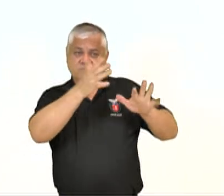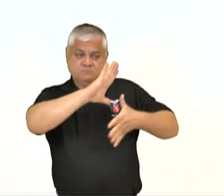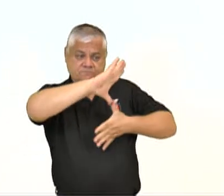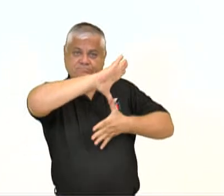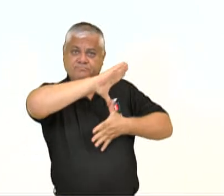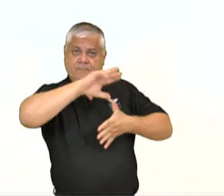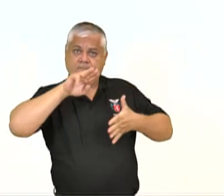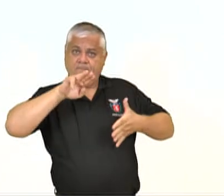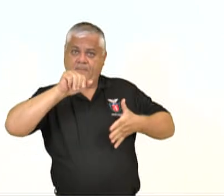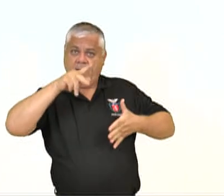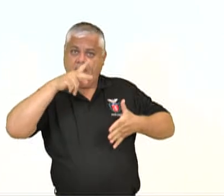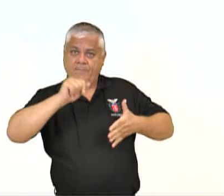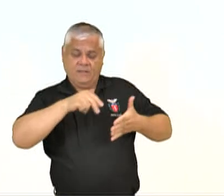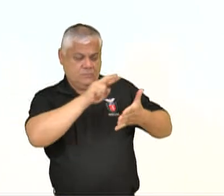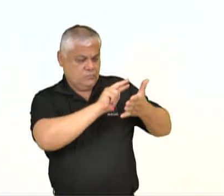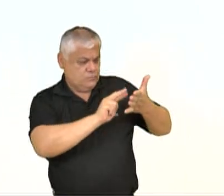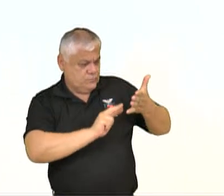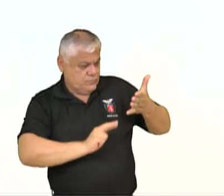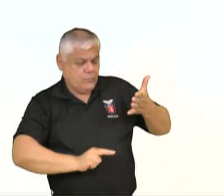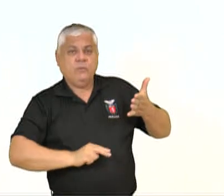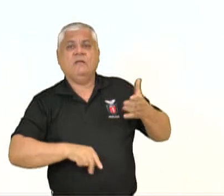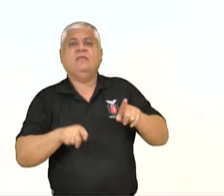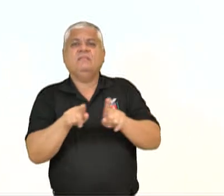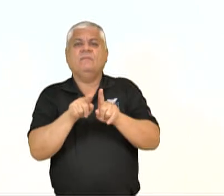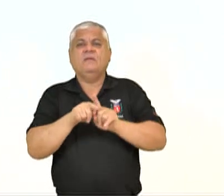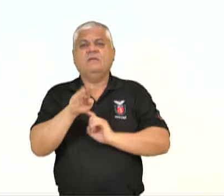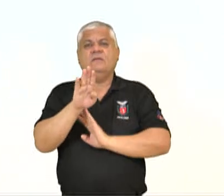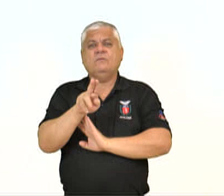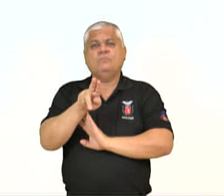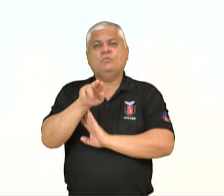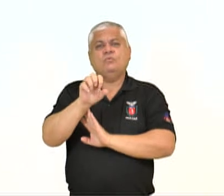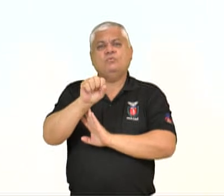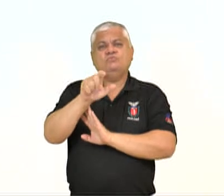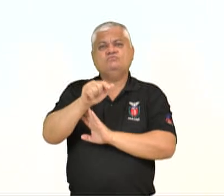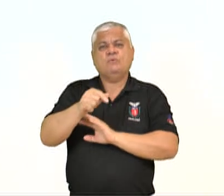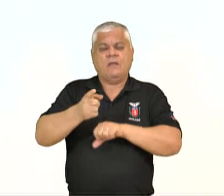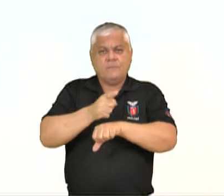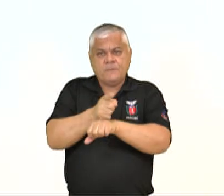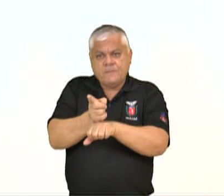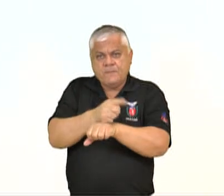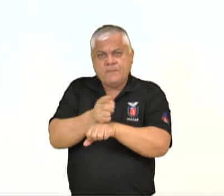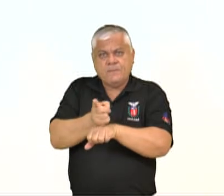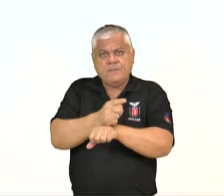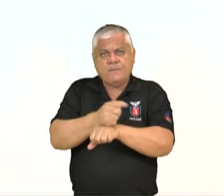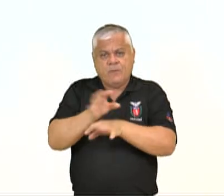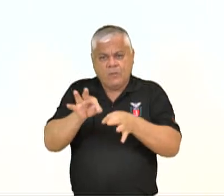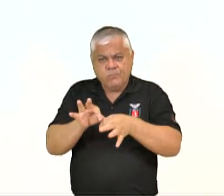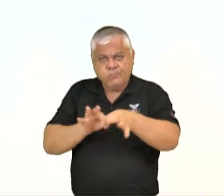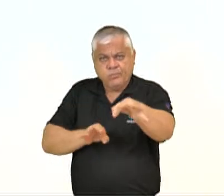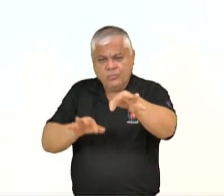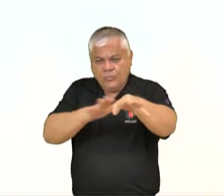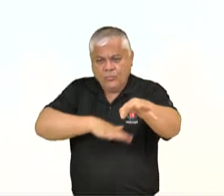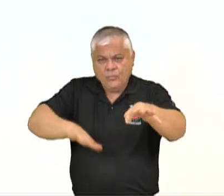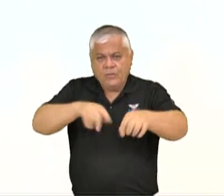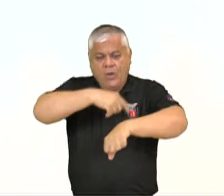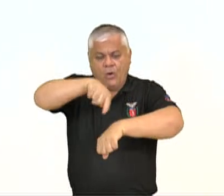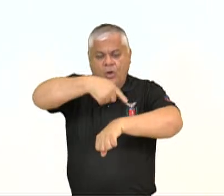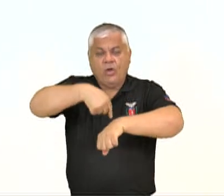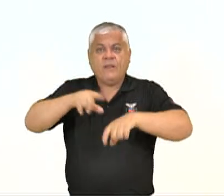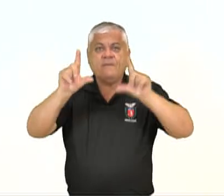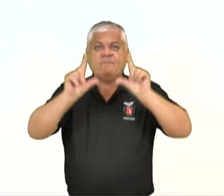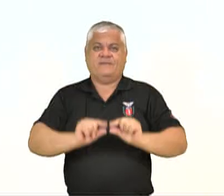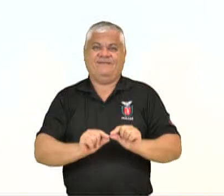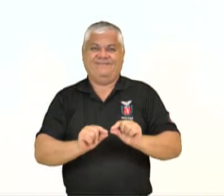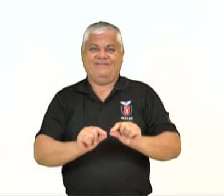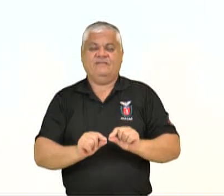bússola, onde está marcado o percurso que deve ser realizado no menor espaço de tempo possível.